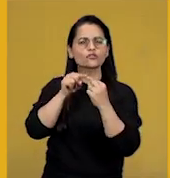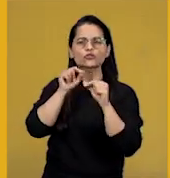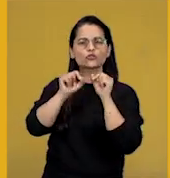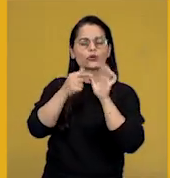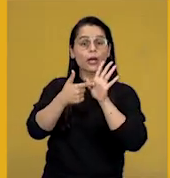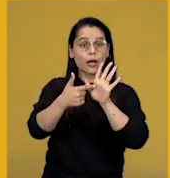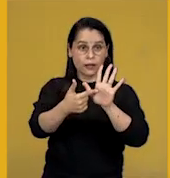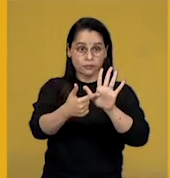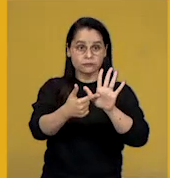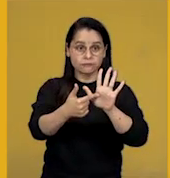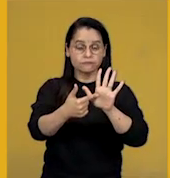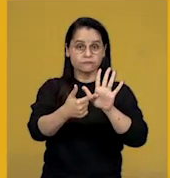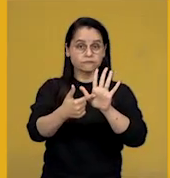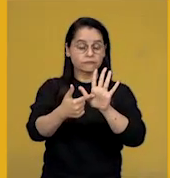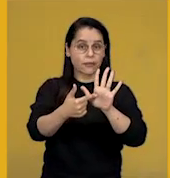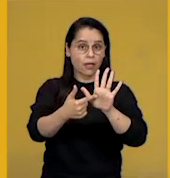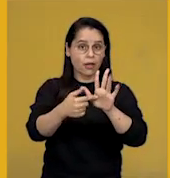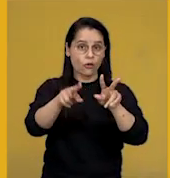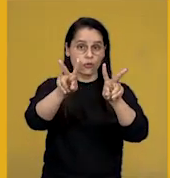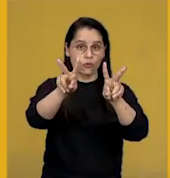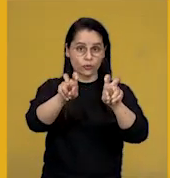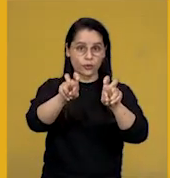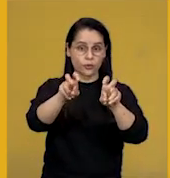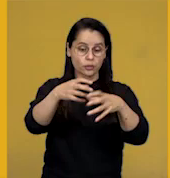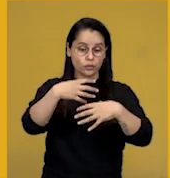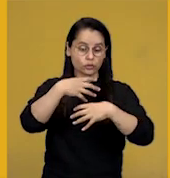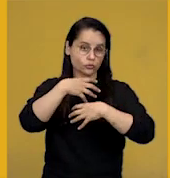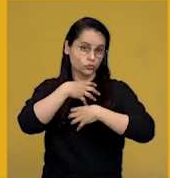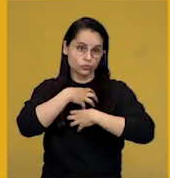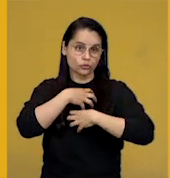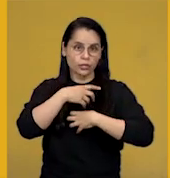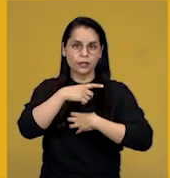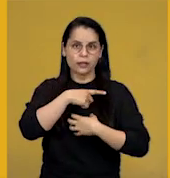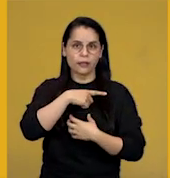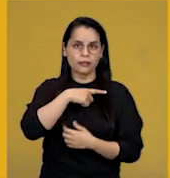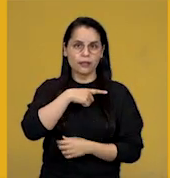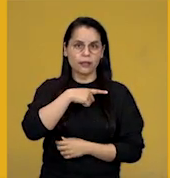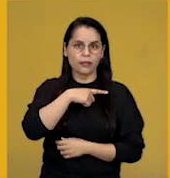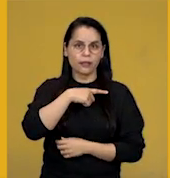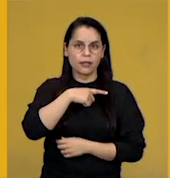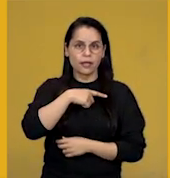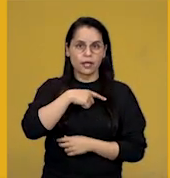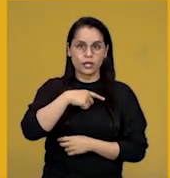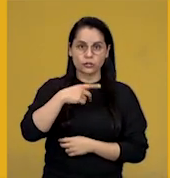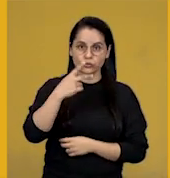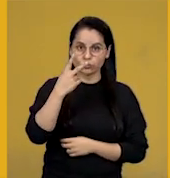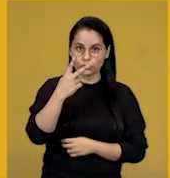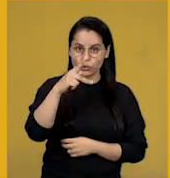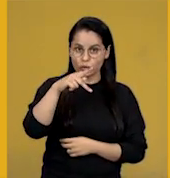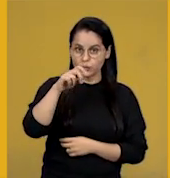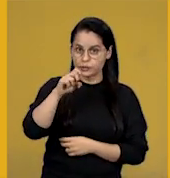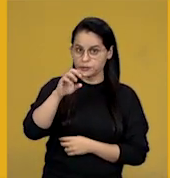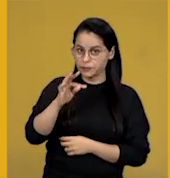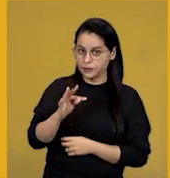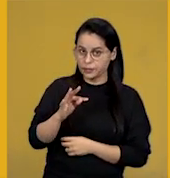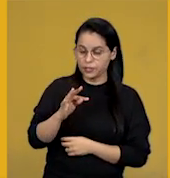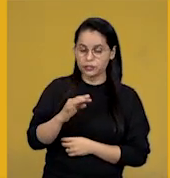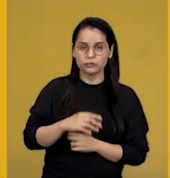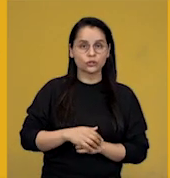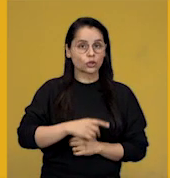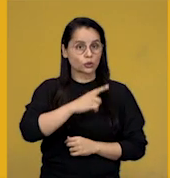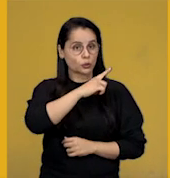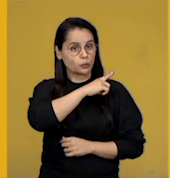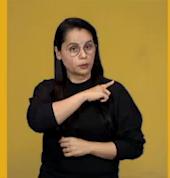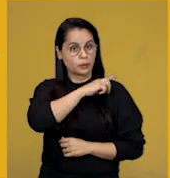apresentar esse tema, que de uma forma ou de outra aparece lá nos dois pétidos do terceiro bimestre, do primeiro e do terceiro ano,